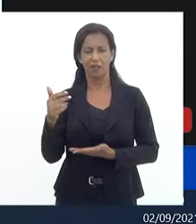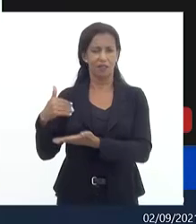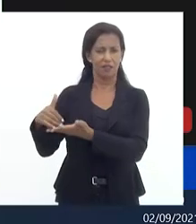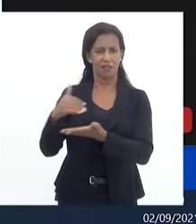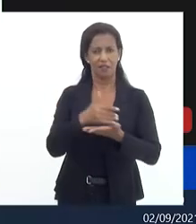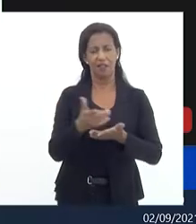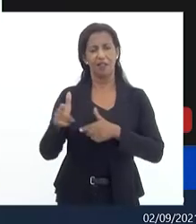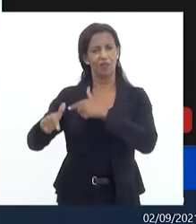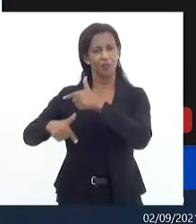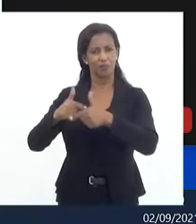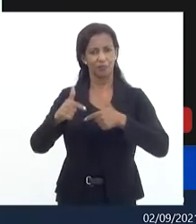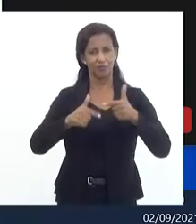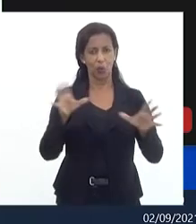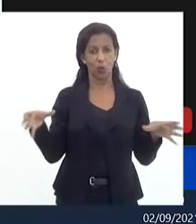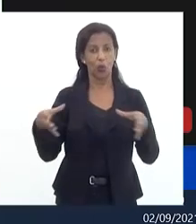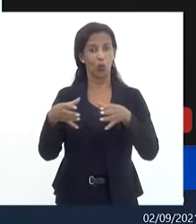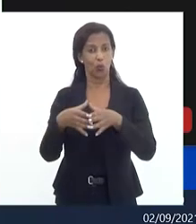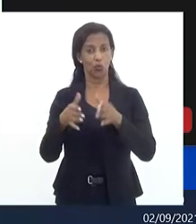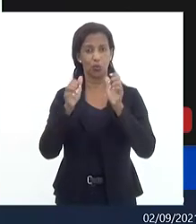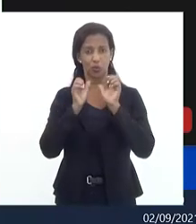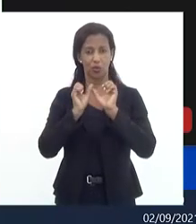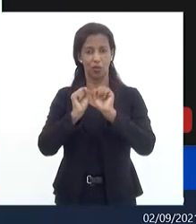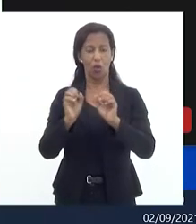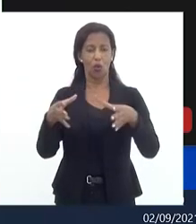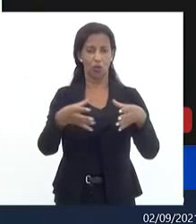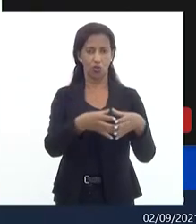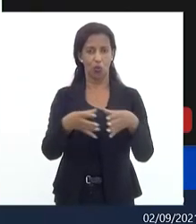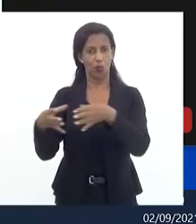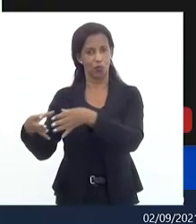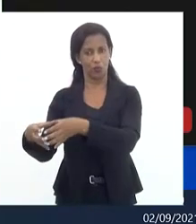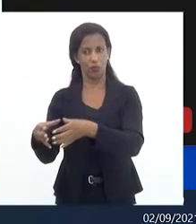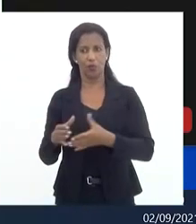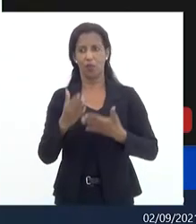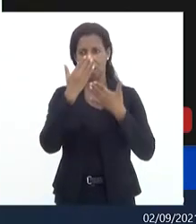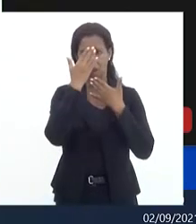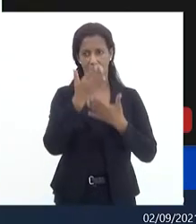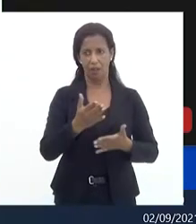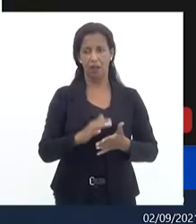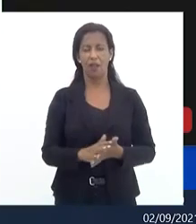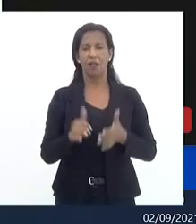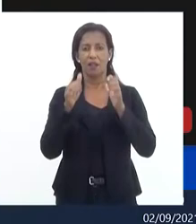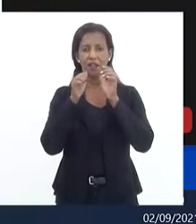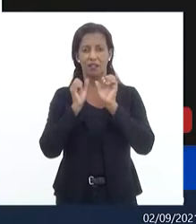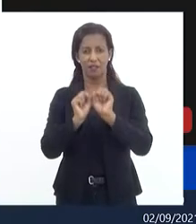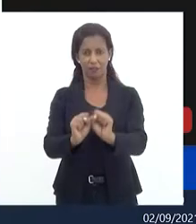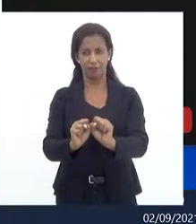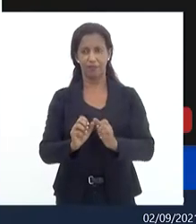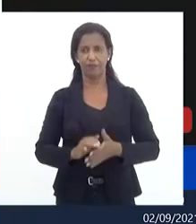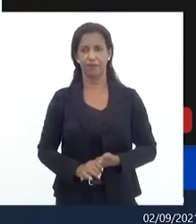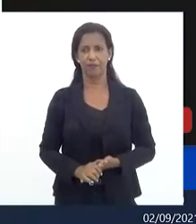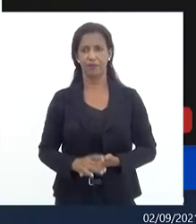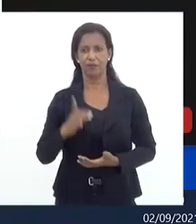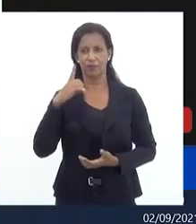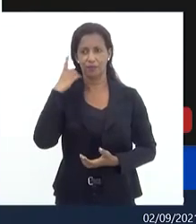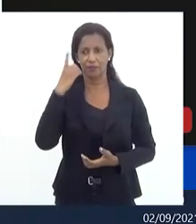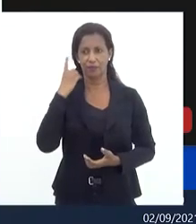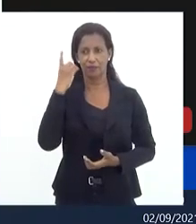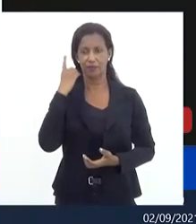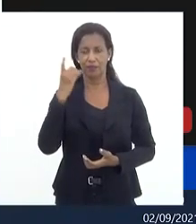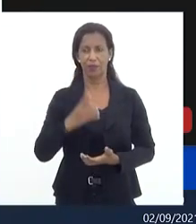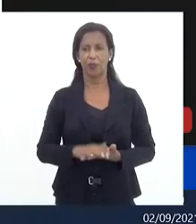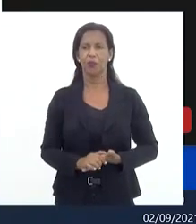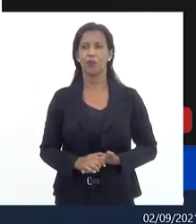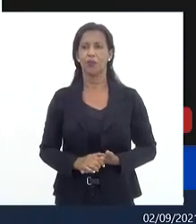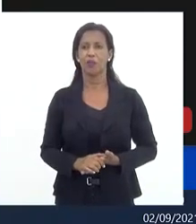conjunto das duas comissões agradeço aos assessores dos deputados e deputadas